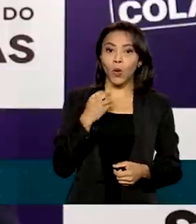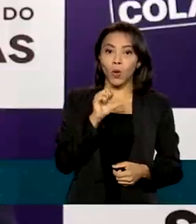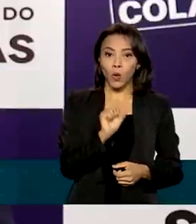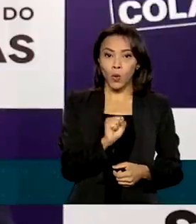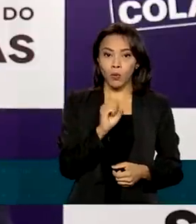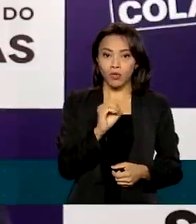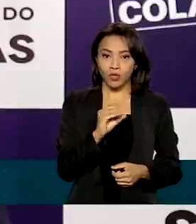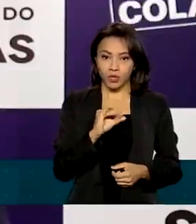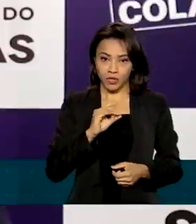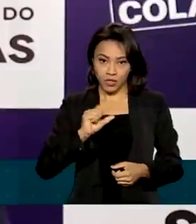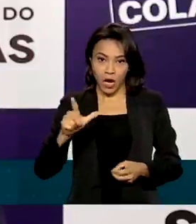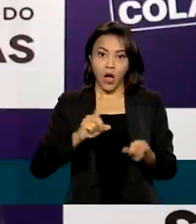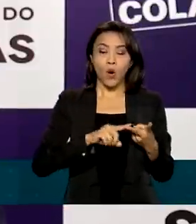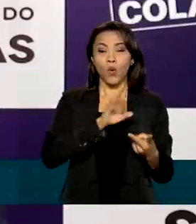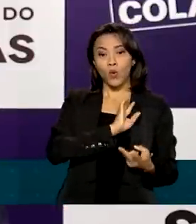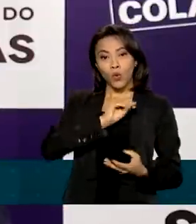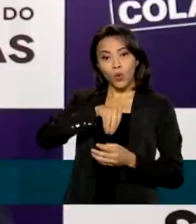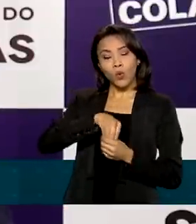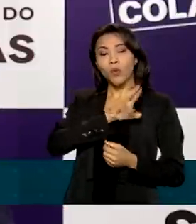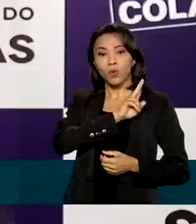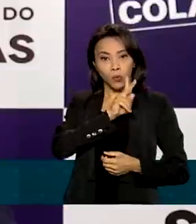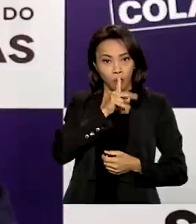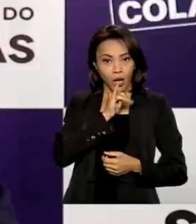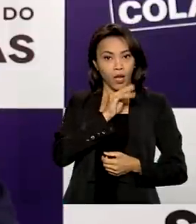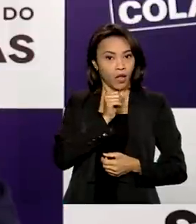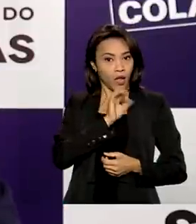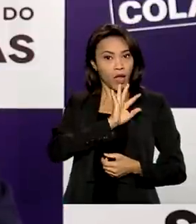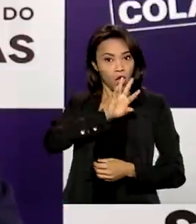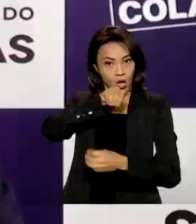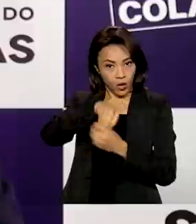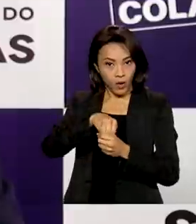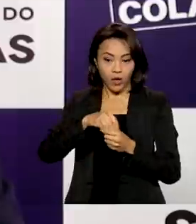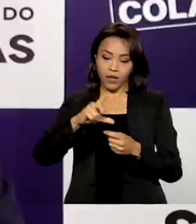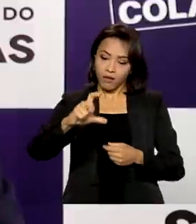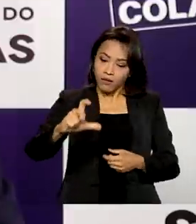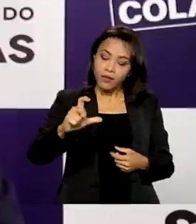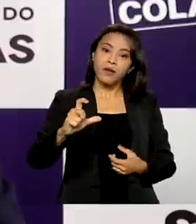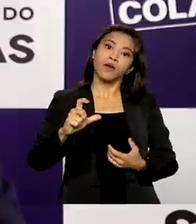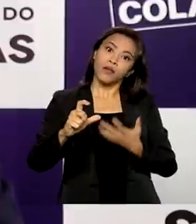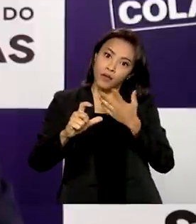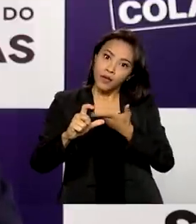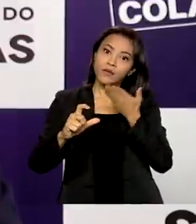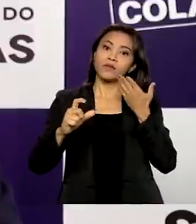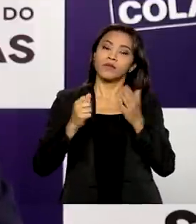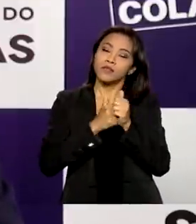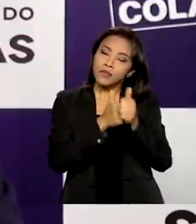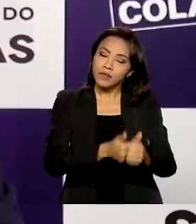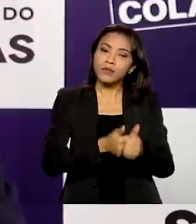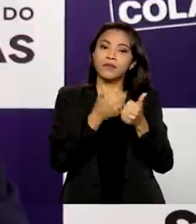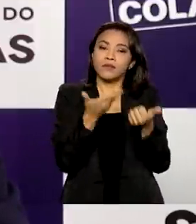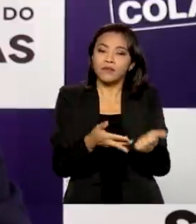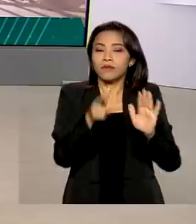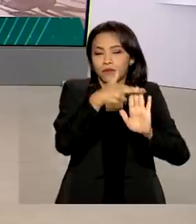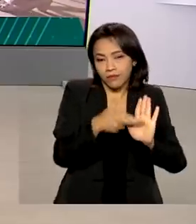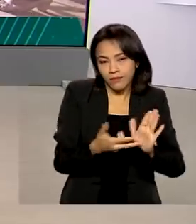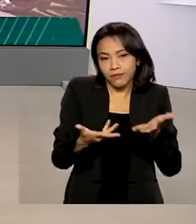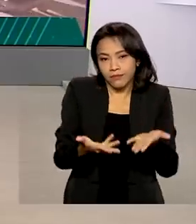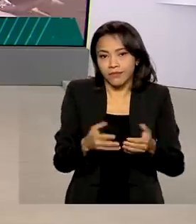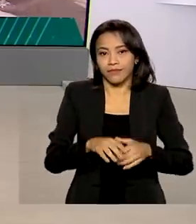a inclusão dos pais afetivos, trazendo com isso mais informação ao agente fiscalizador e atendendo aos condutores do sistema viário.